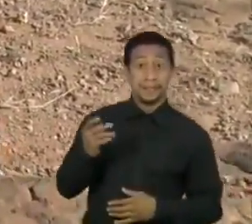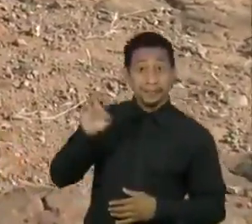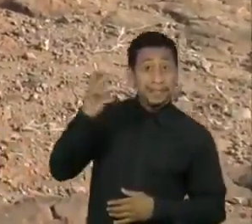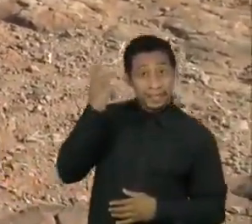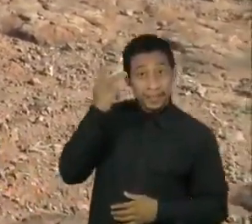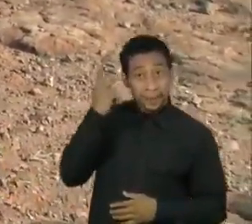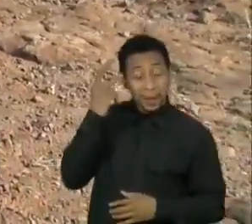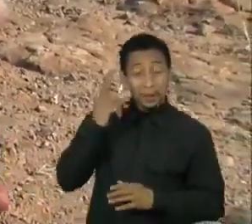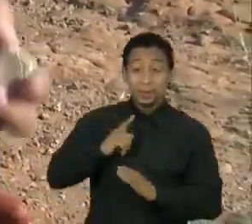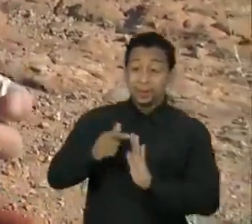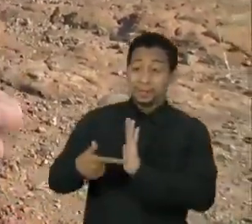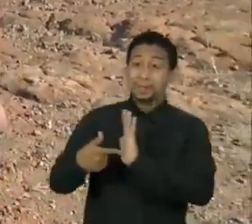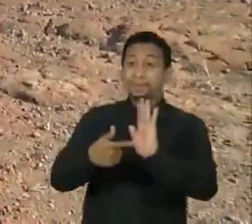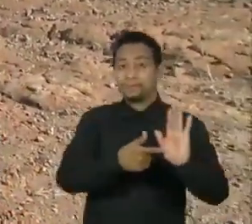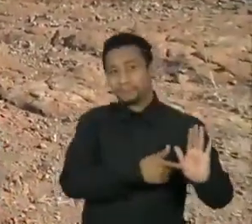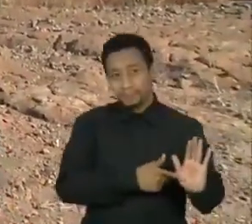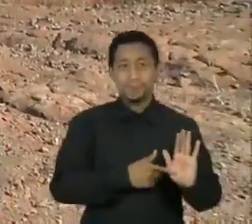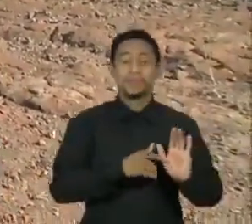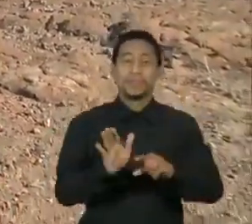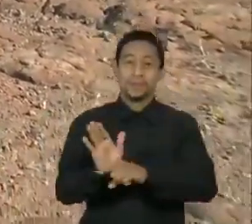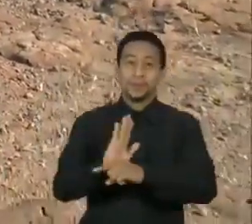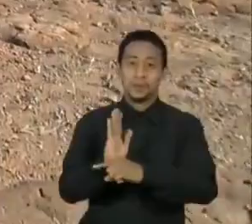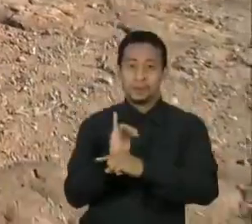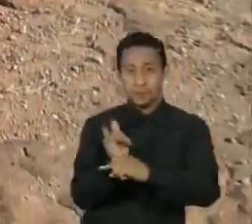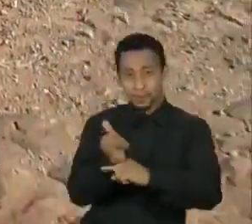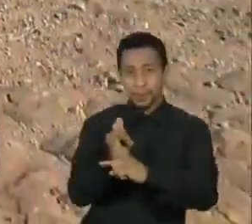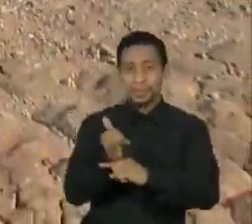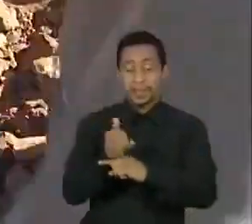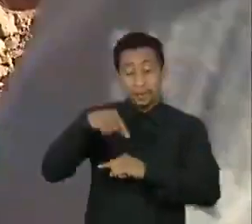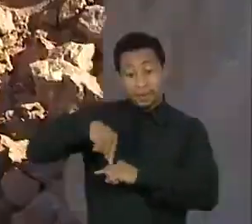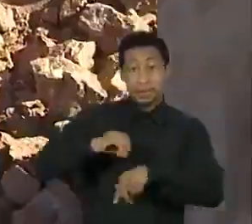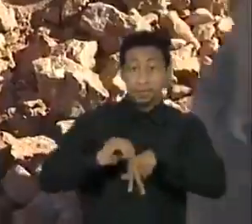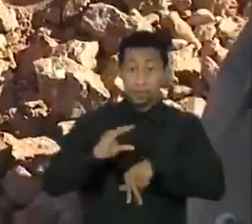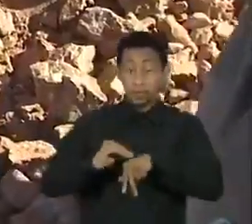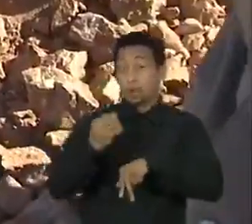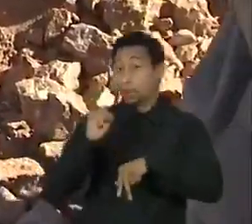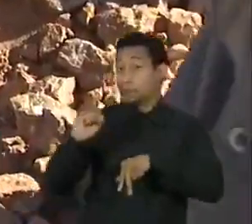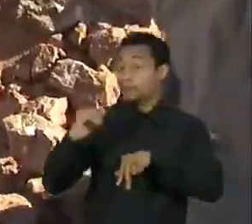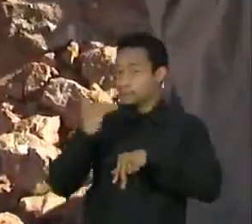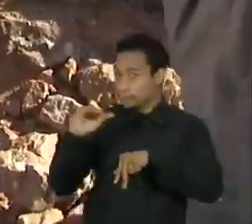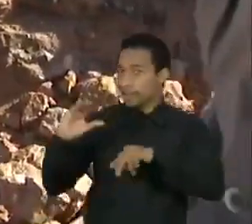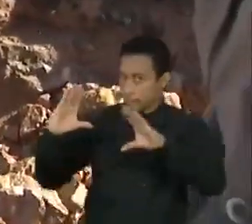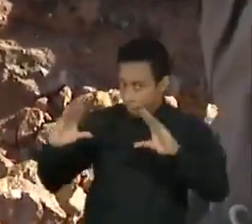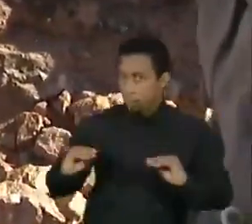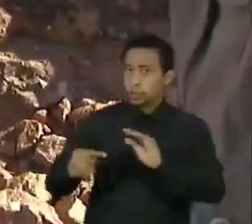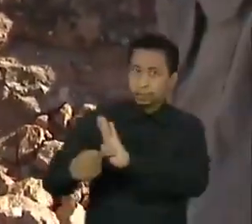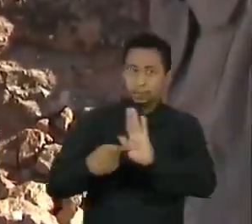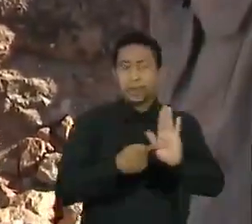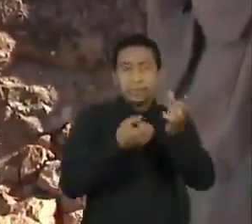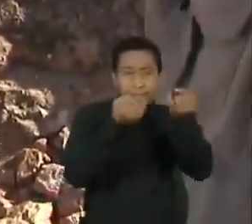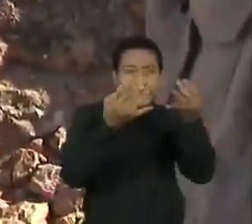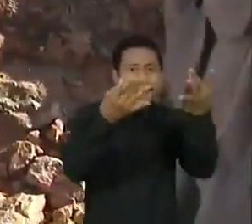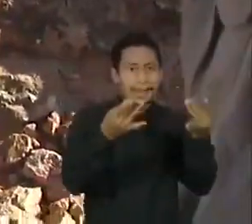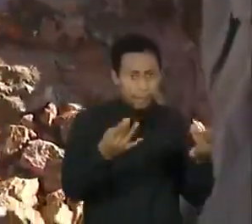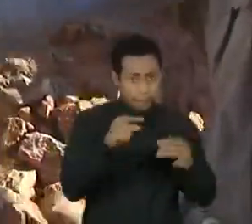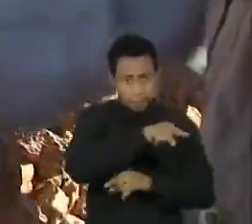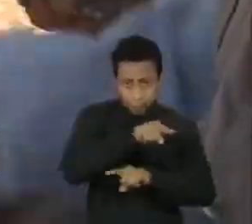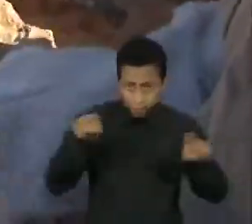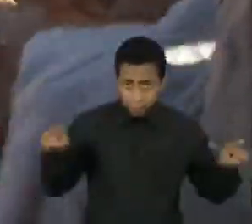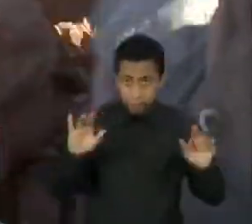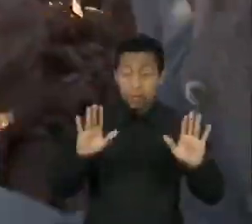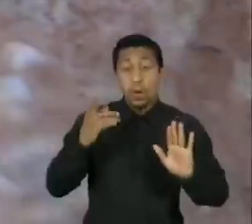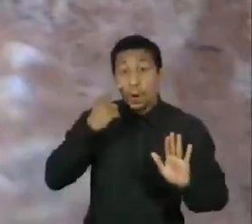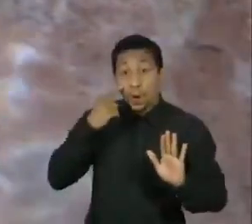documentário que a TV Cultura exibe neste sábado, às oito e meia da noite. Nossa equipe percorreu mil quilômetros da capital até a Rota